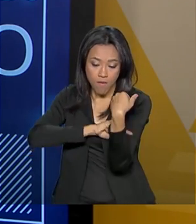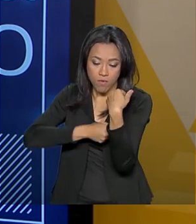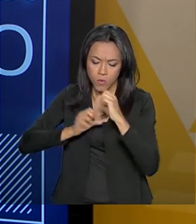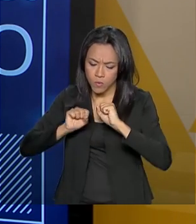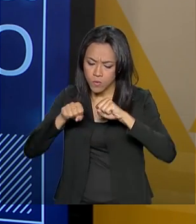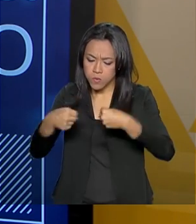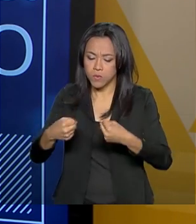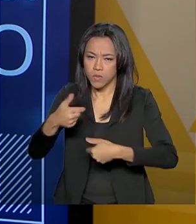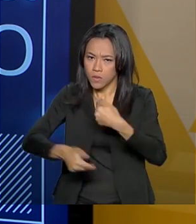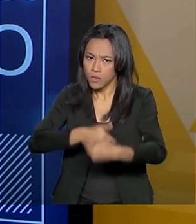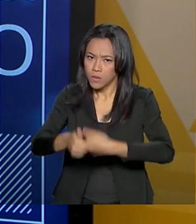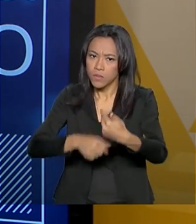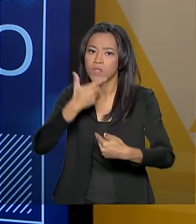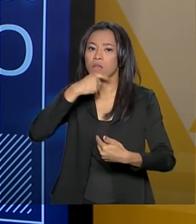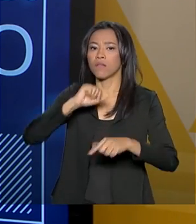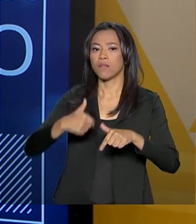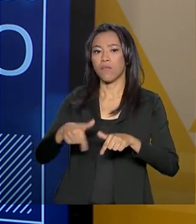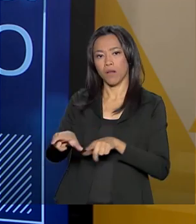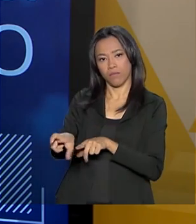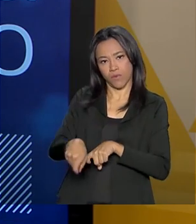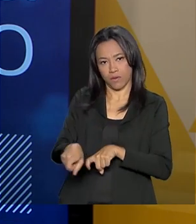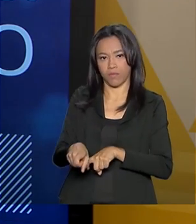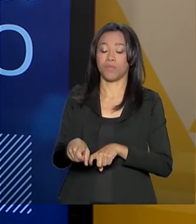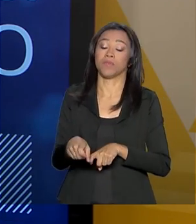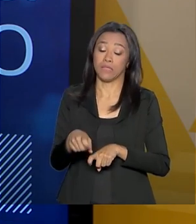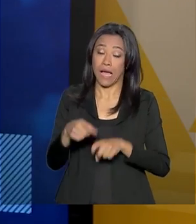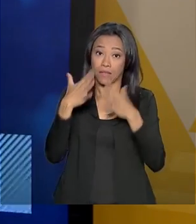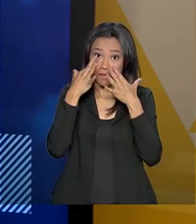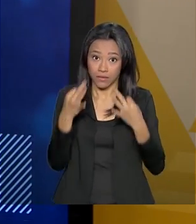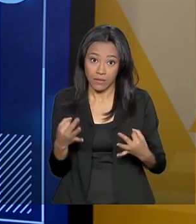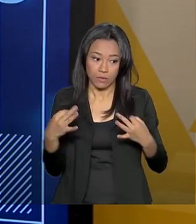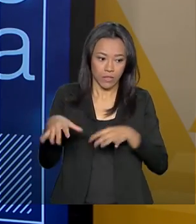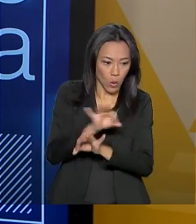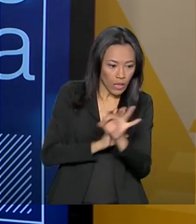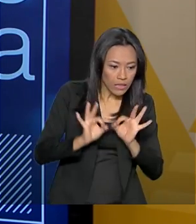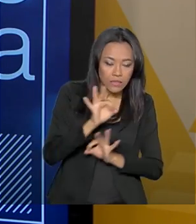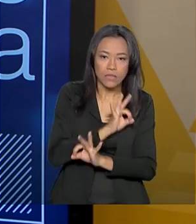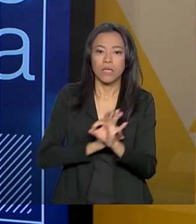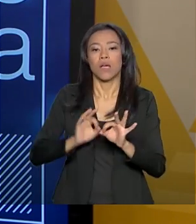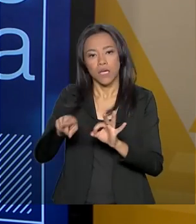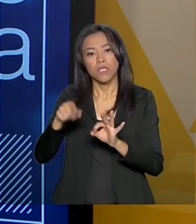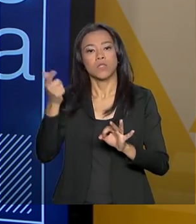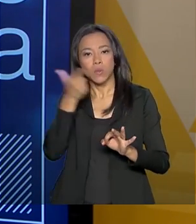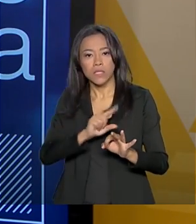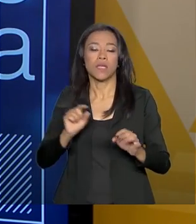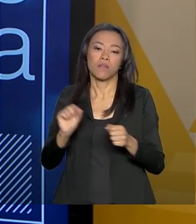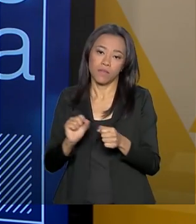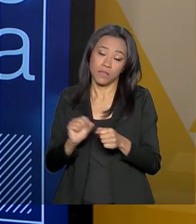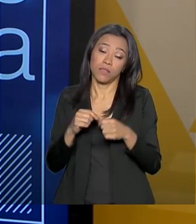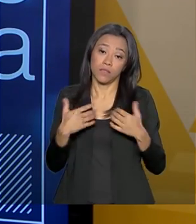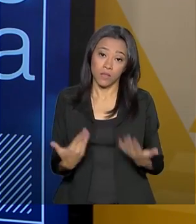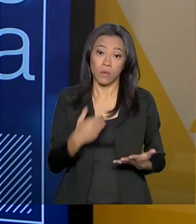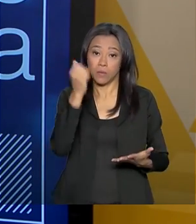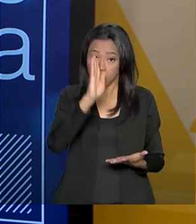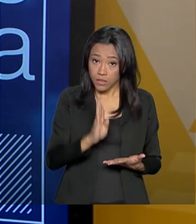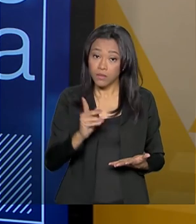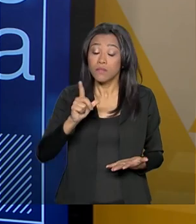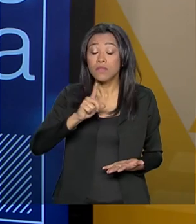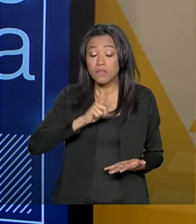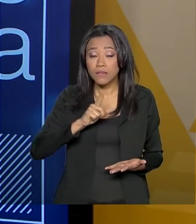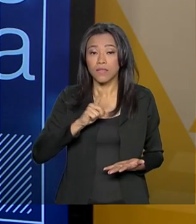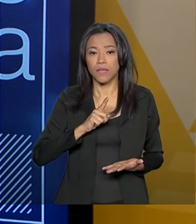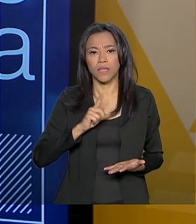do agricultor. Muita organização, os agricultores organizados poderão fazer isso. E o Brasil tem uma situação